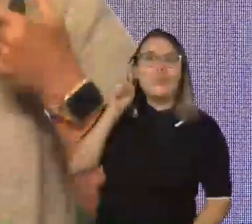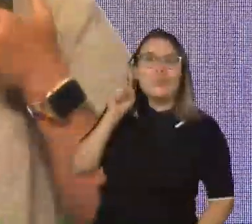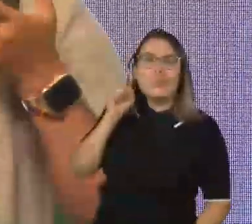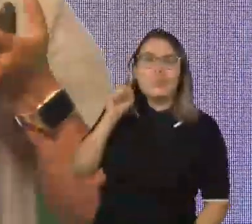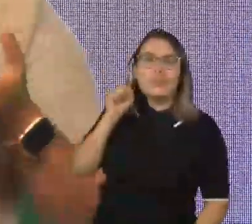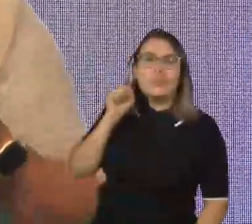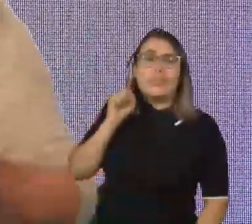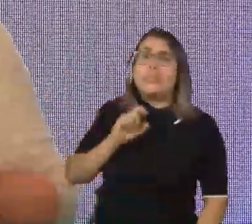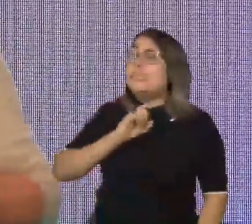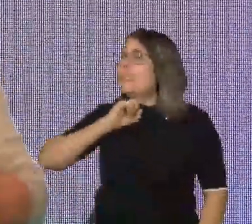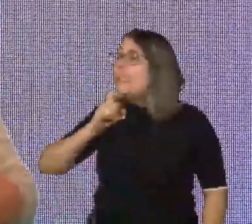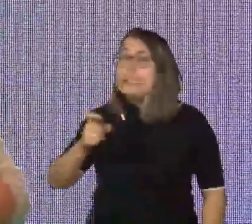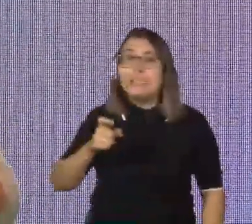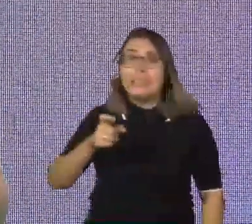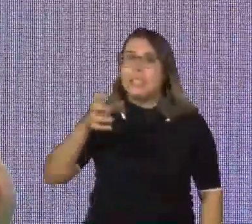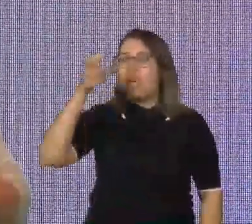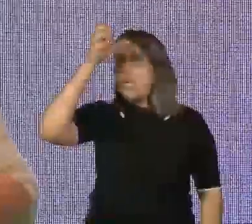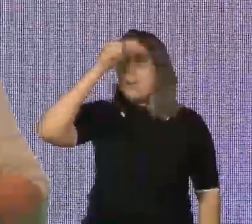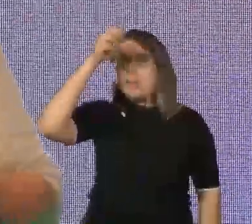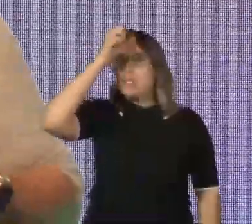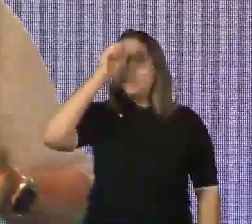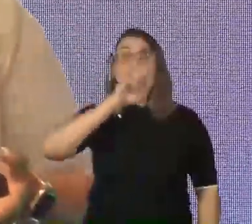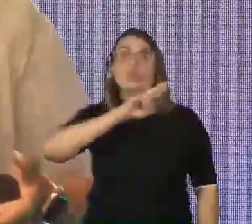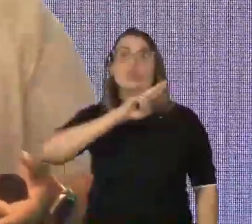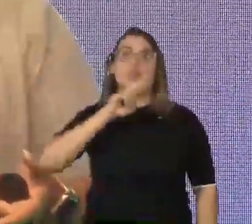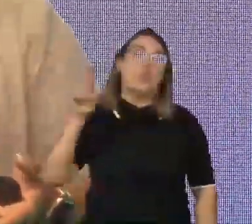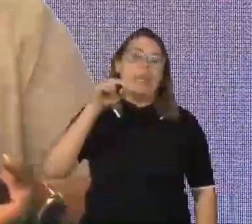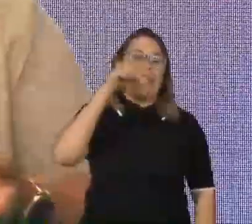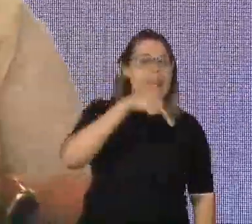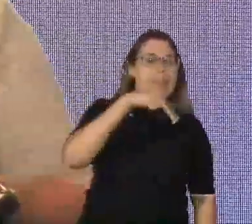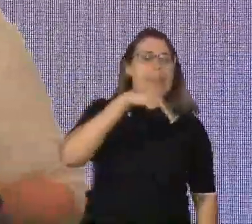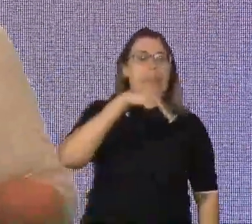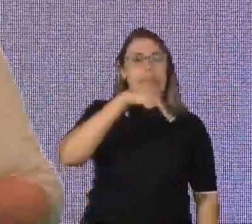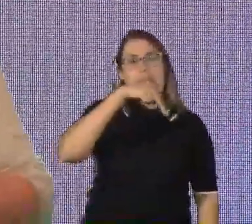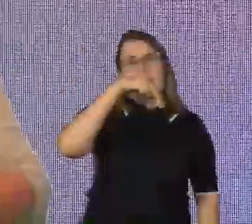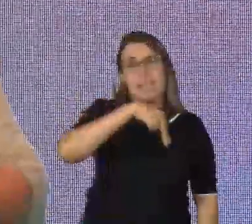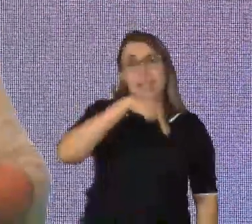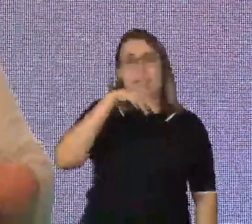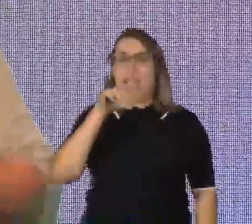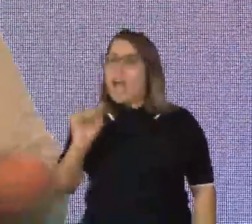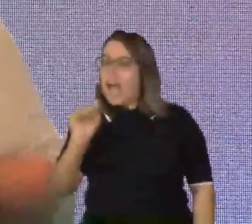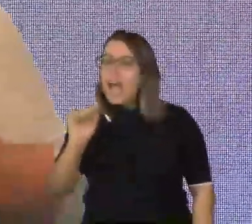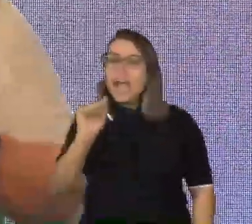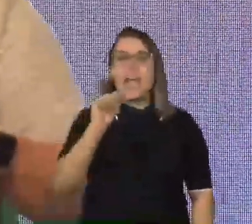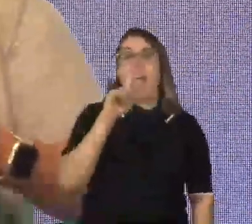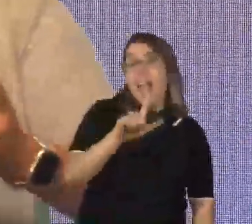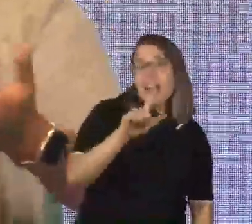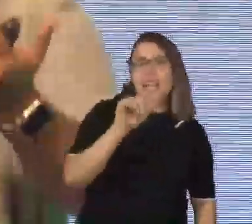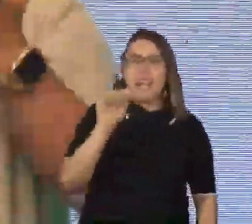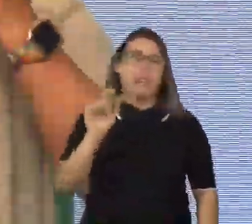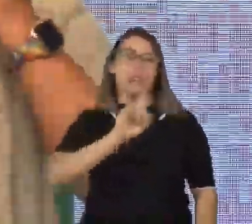Ninguém é alfabetizado falando o nome da letra. M-A-L-A. Então,